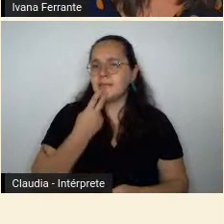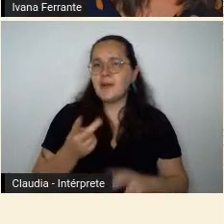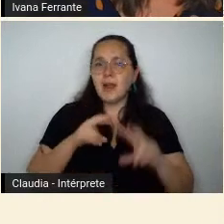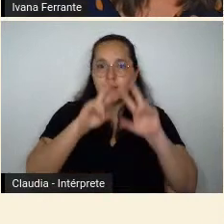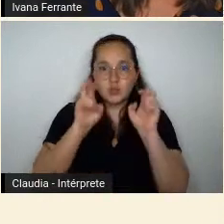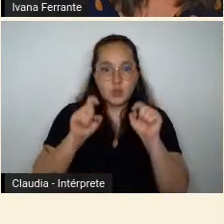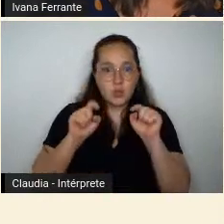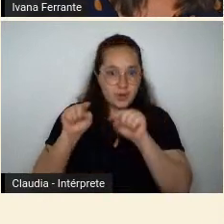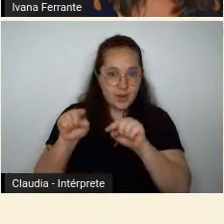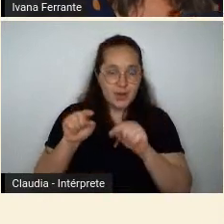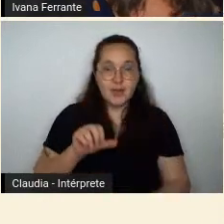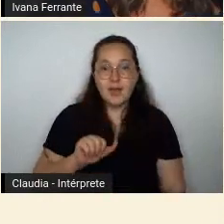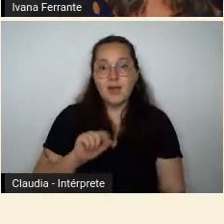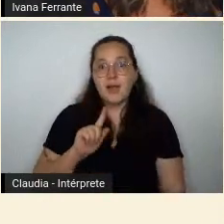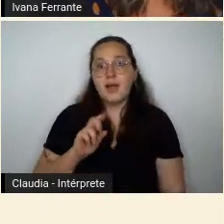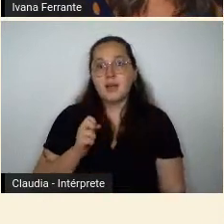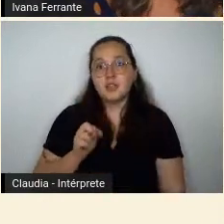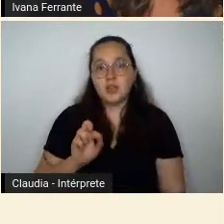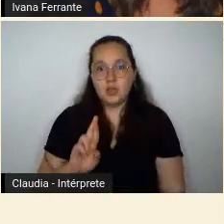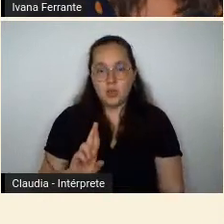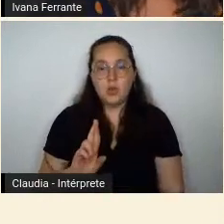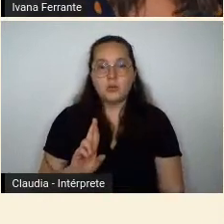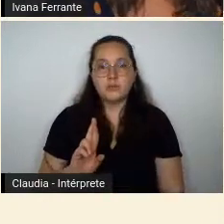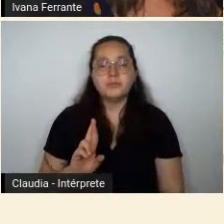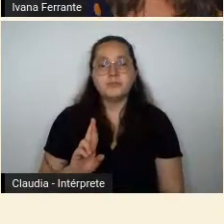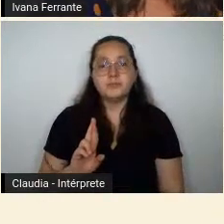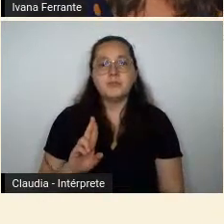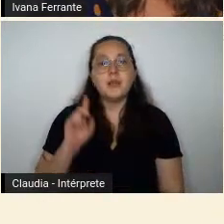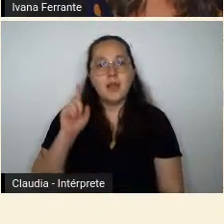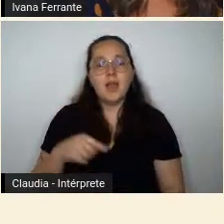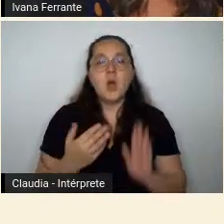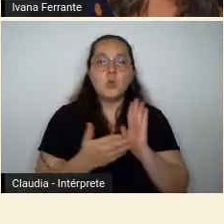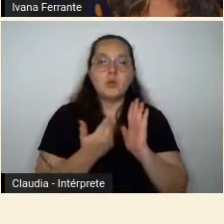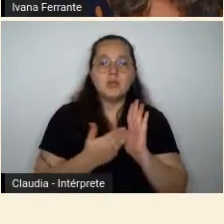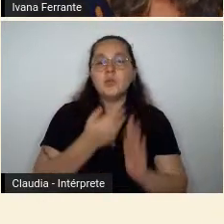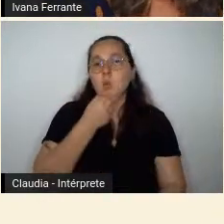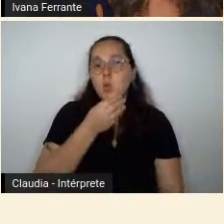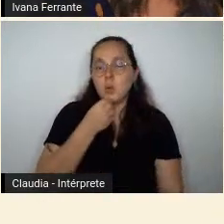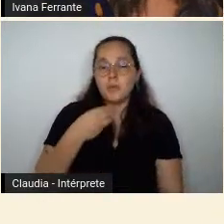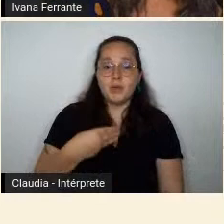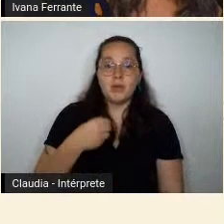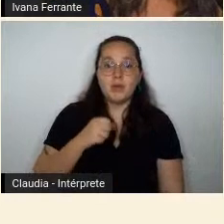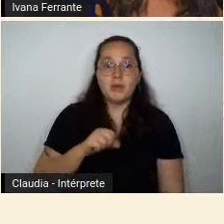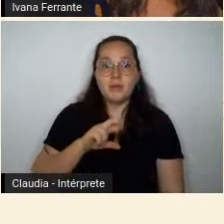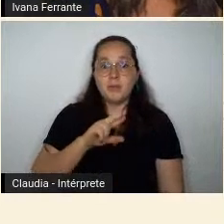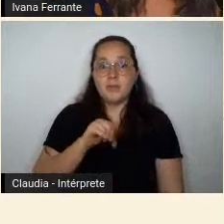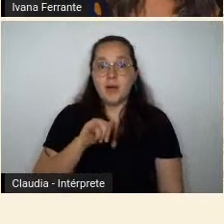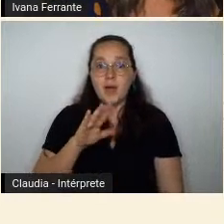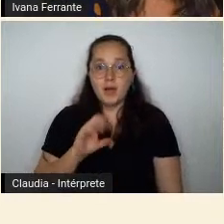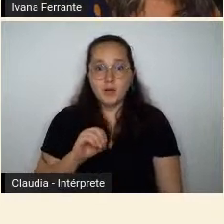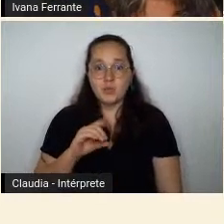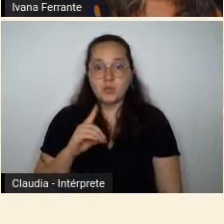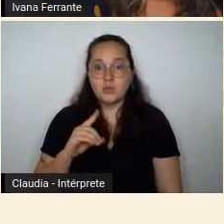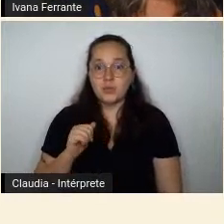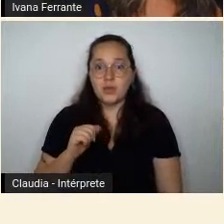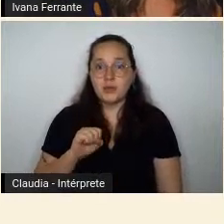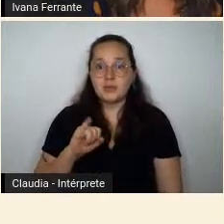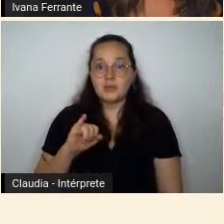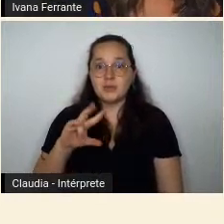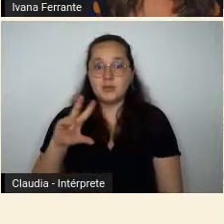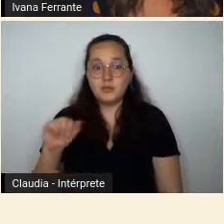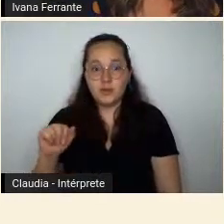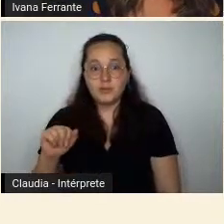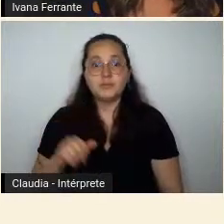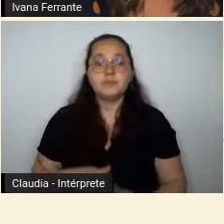é o livro do Mário da Silva Brito, Antecedentes da Semana de Arte Moderna.